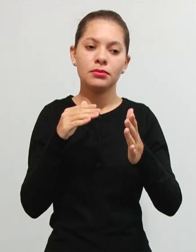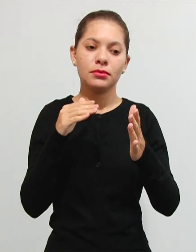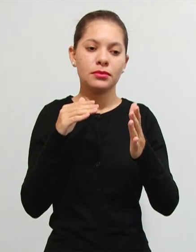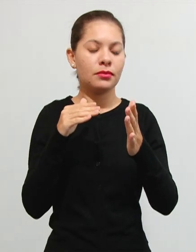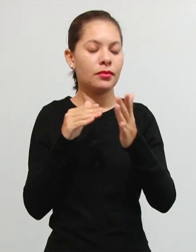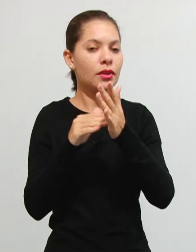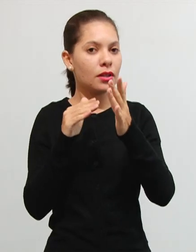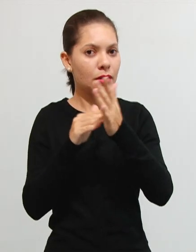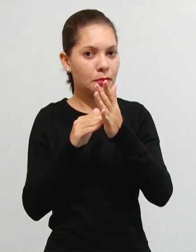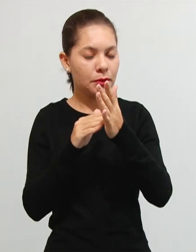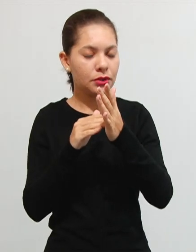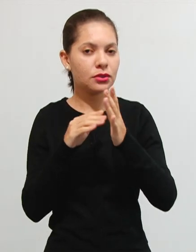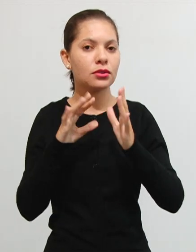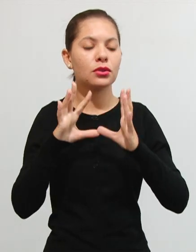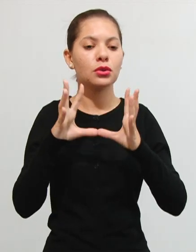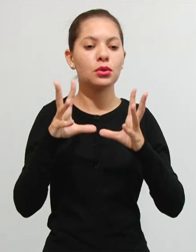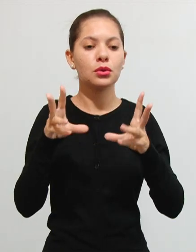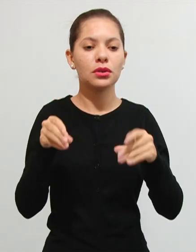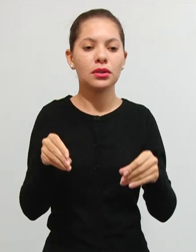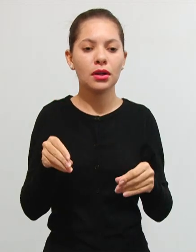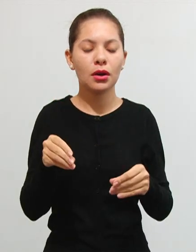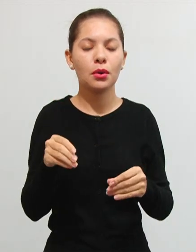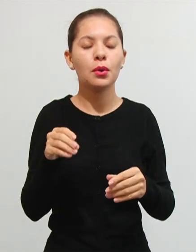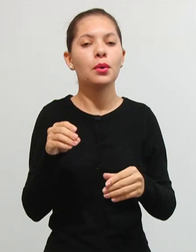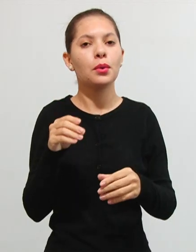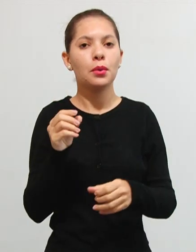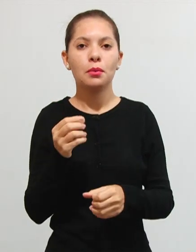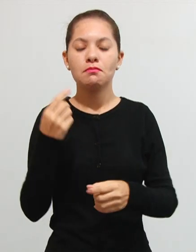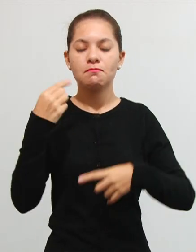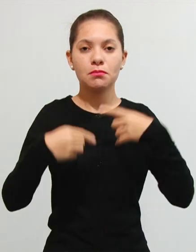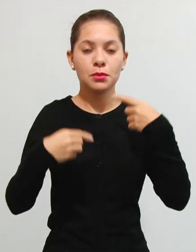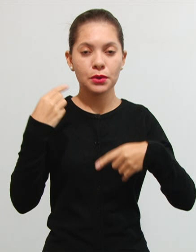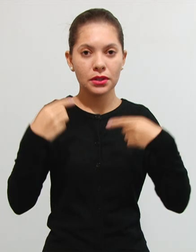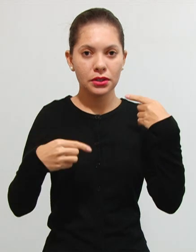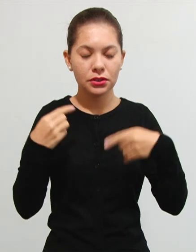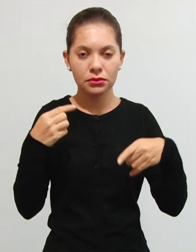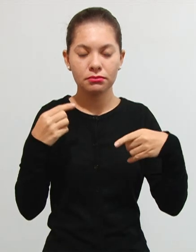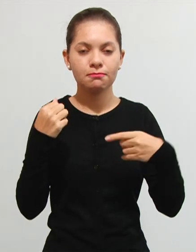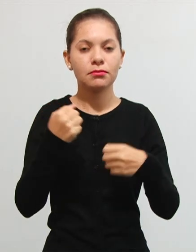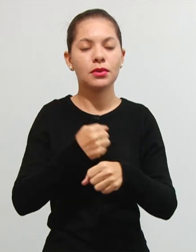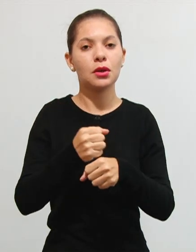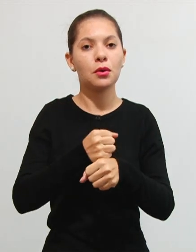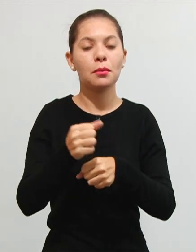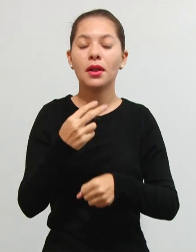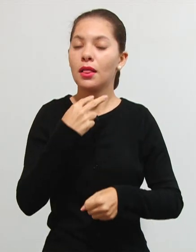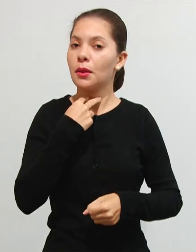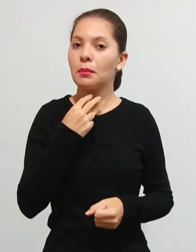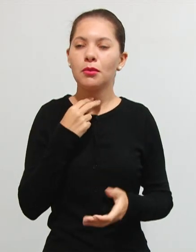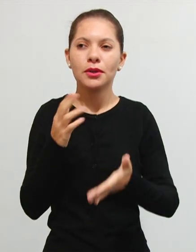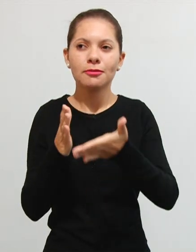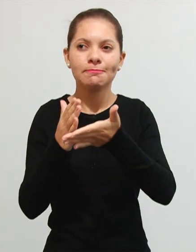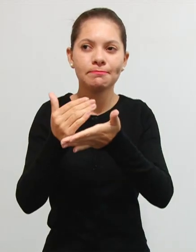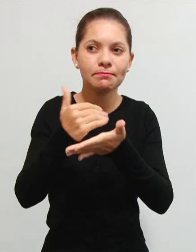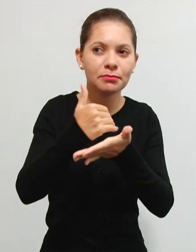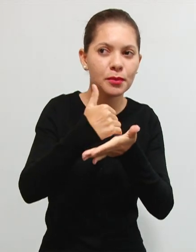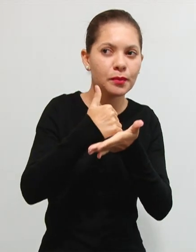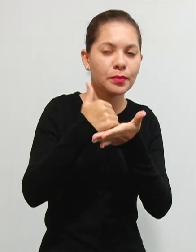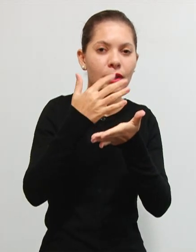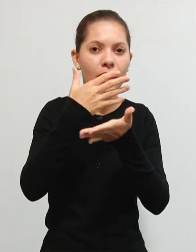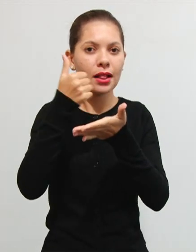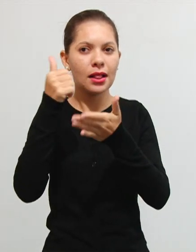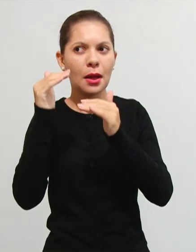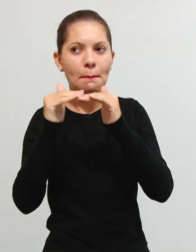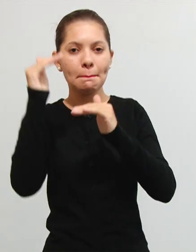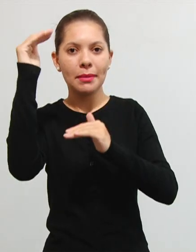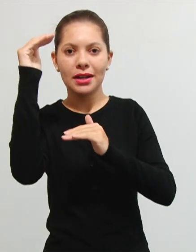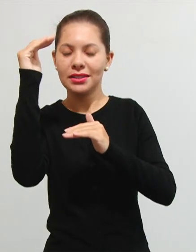né? no caso, já comentei o ente político, o realizador da obra ele não poderá arrecadar título de contribuição de melhoria mais do que